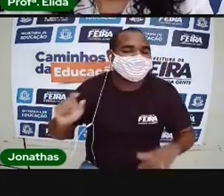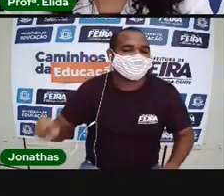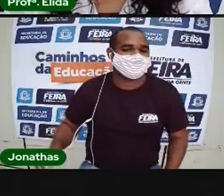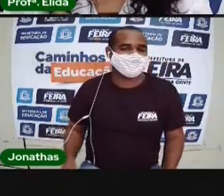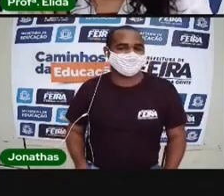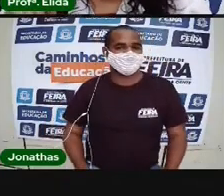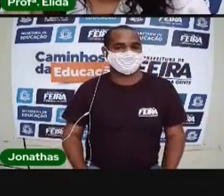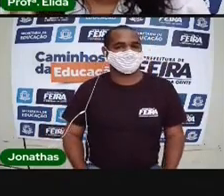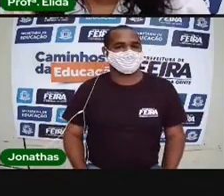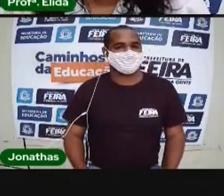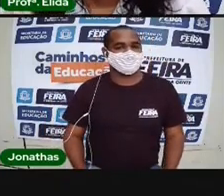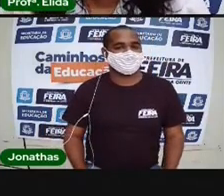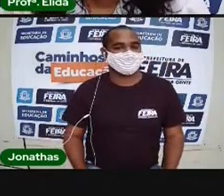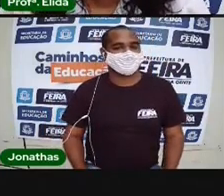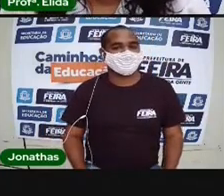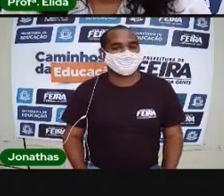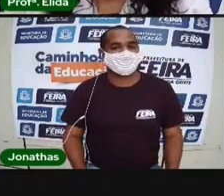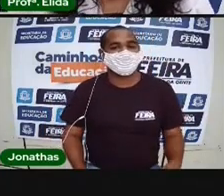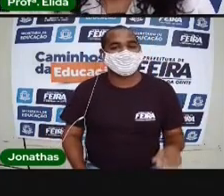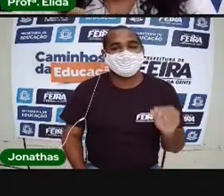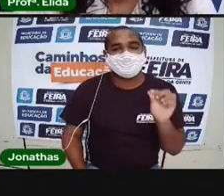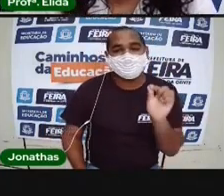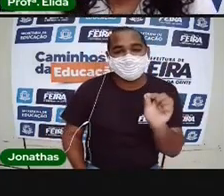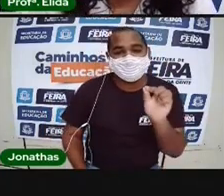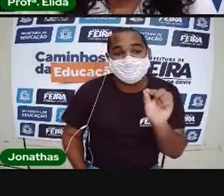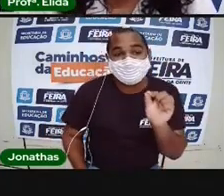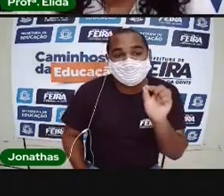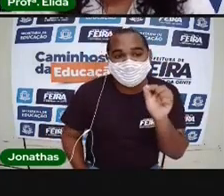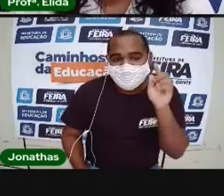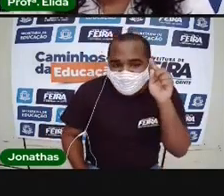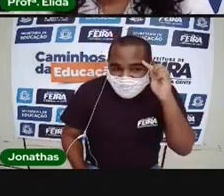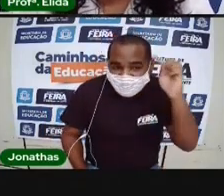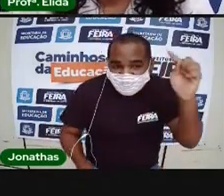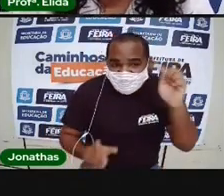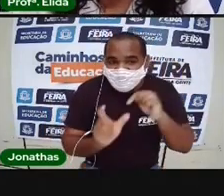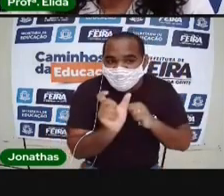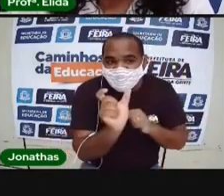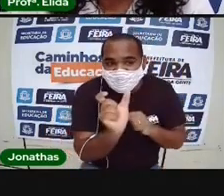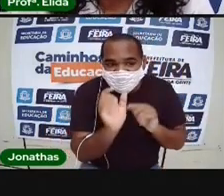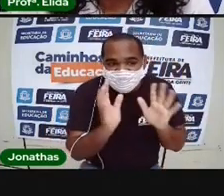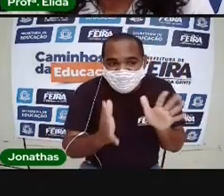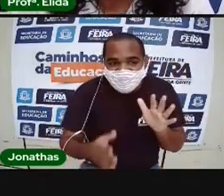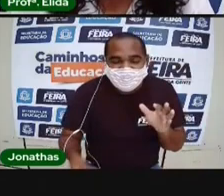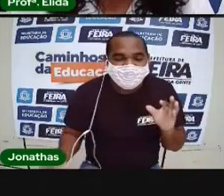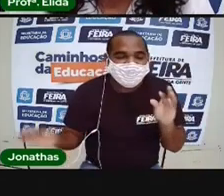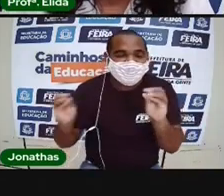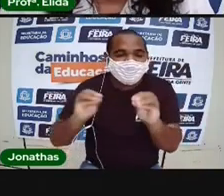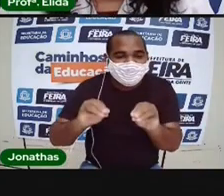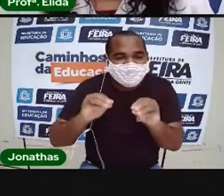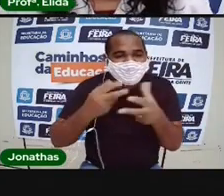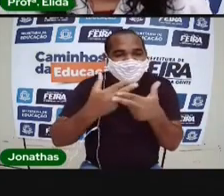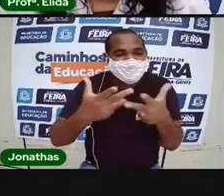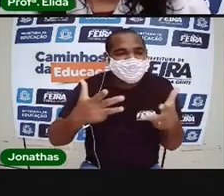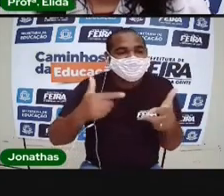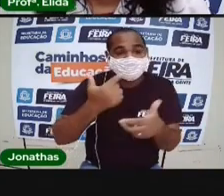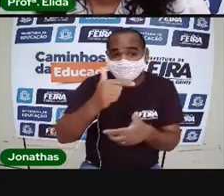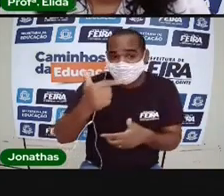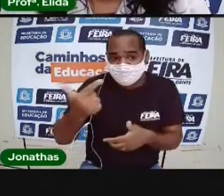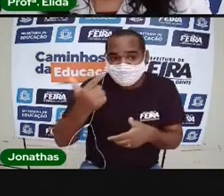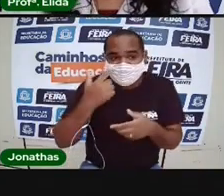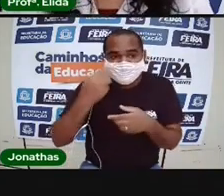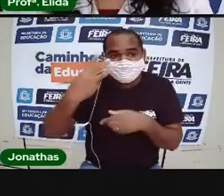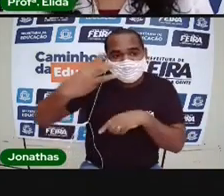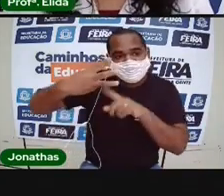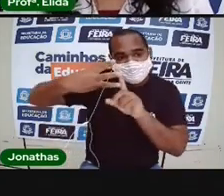Isso. Já adivinhou a palavra? Chega lá na cruzadinha e preenche os espaços vazios. Terceira,